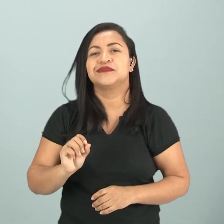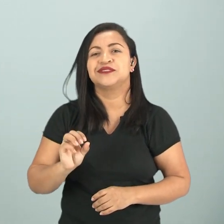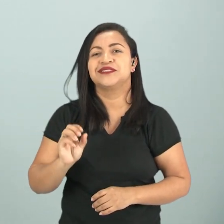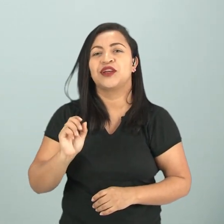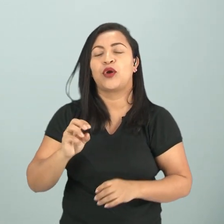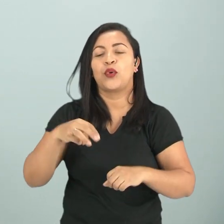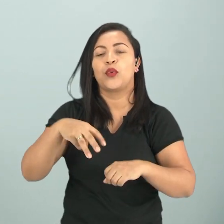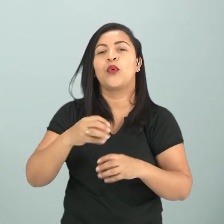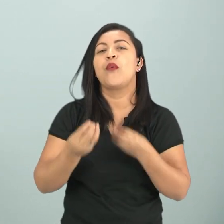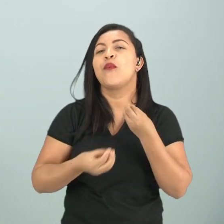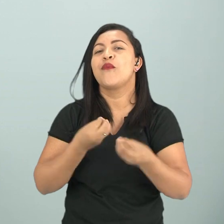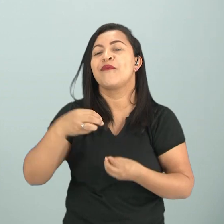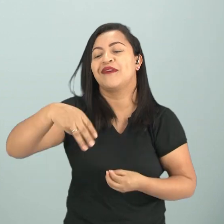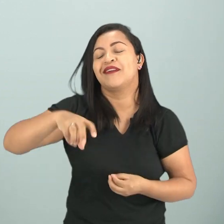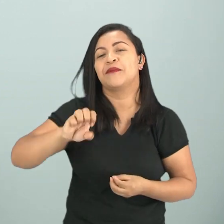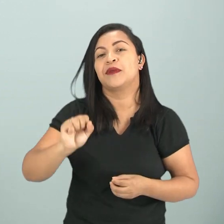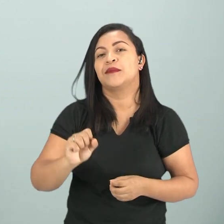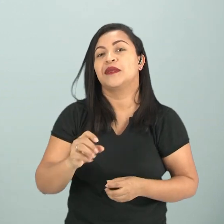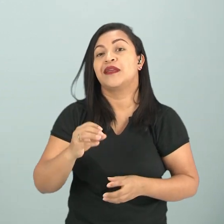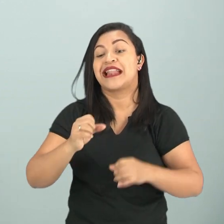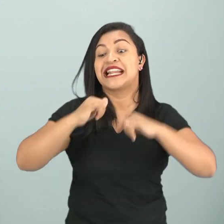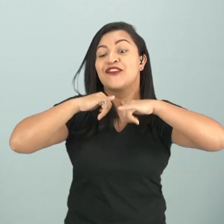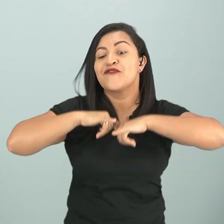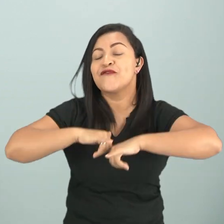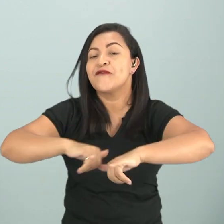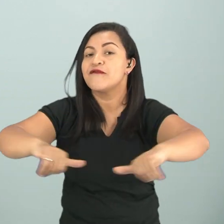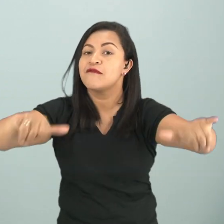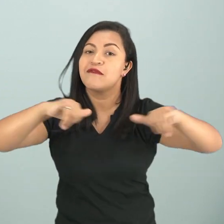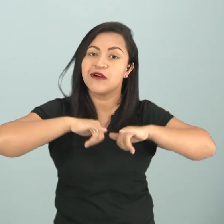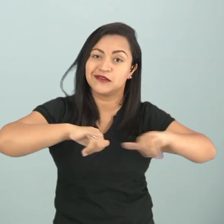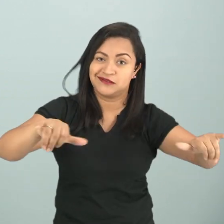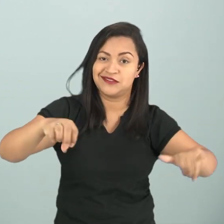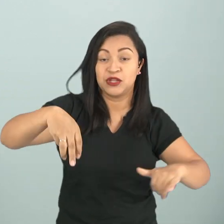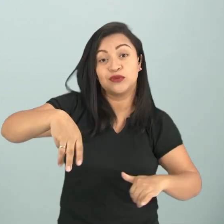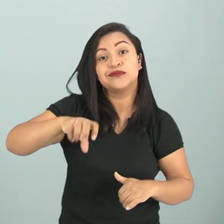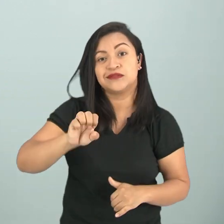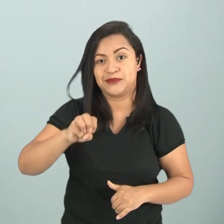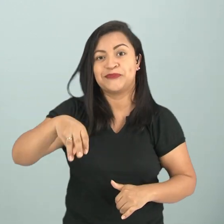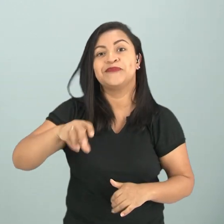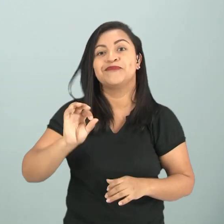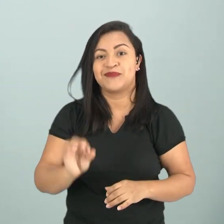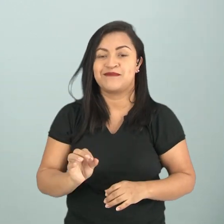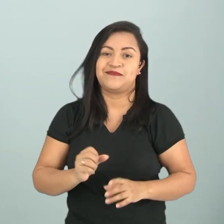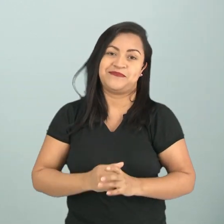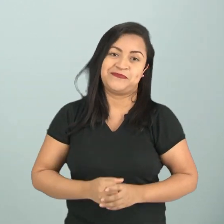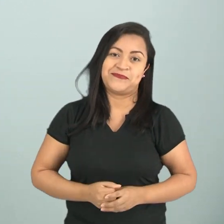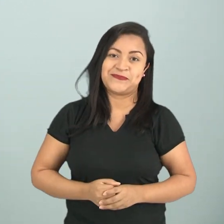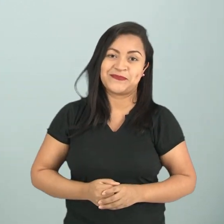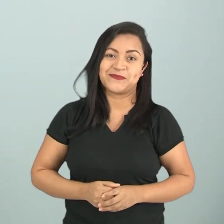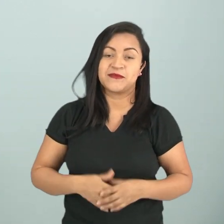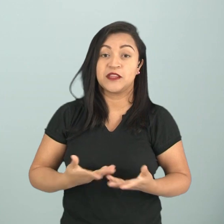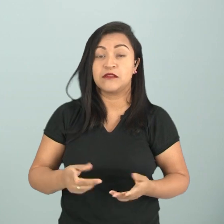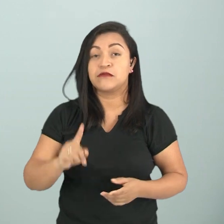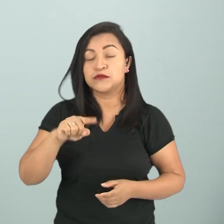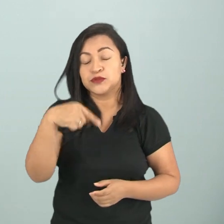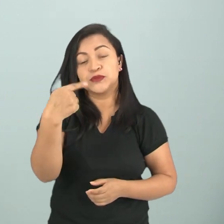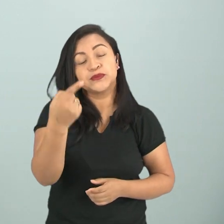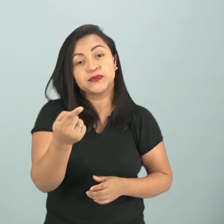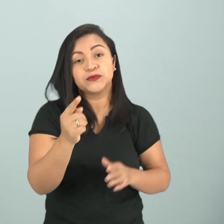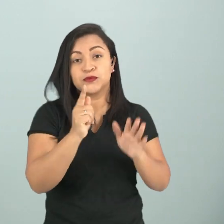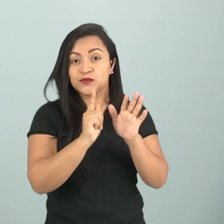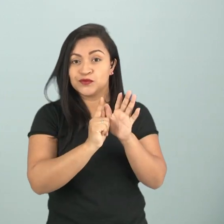meme à medida que ele viralizar. Então ele é considerado meme. Agora vamos ler outro texto,